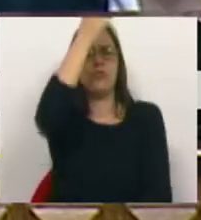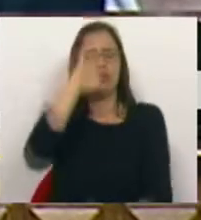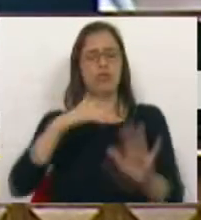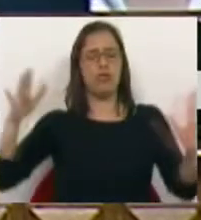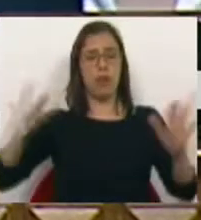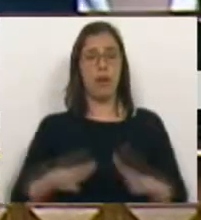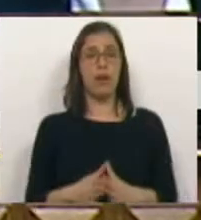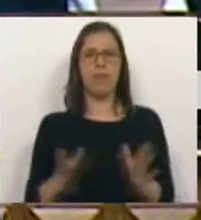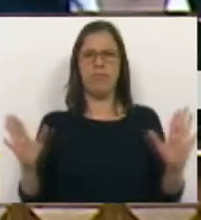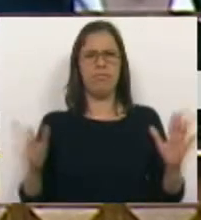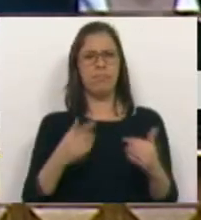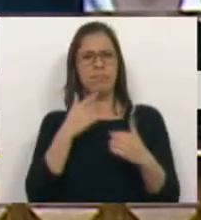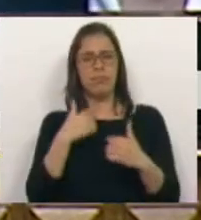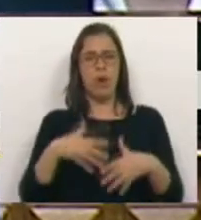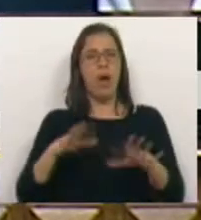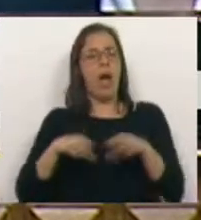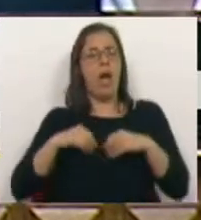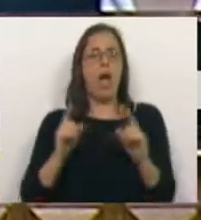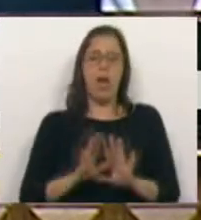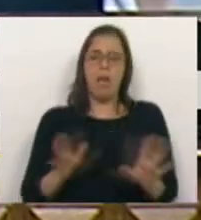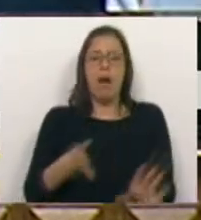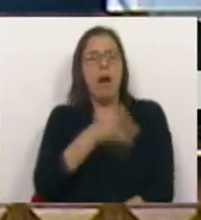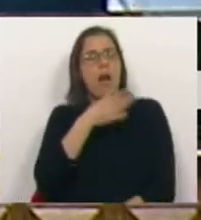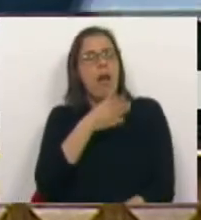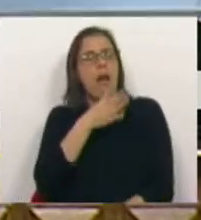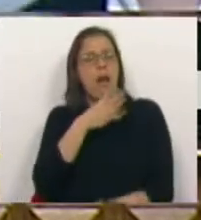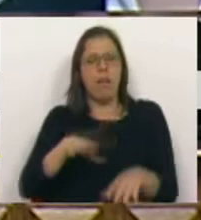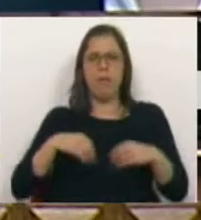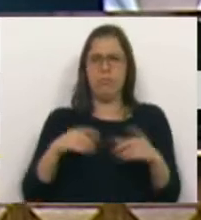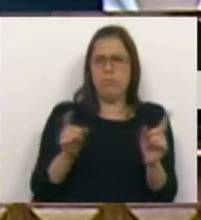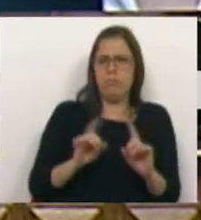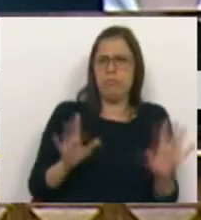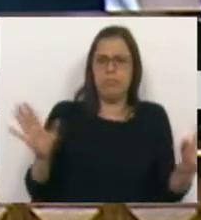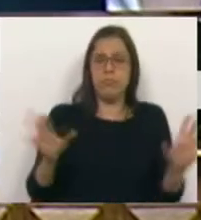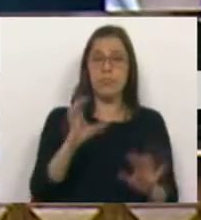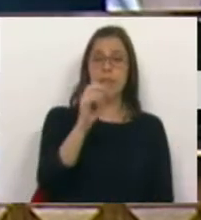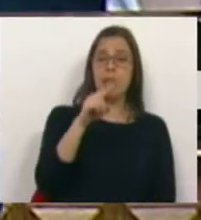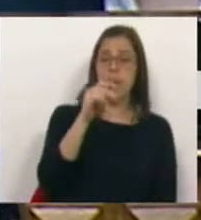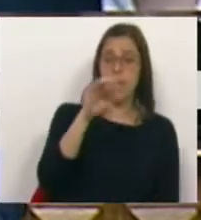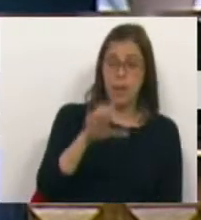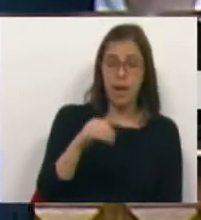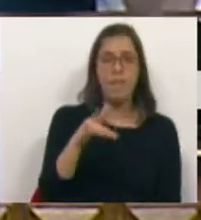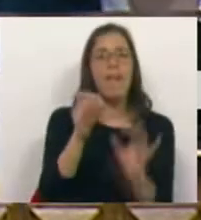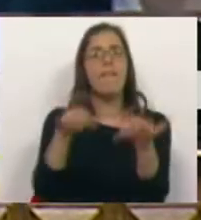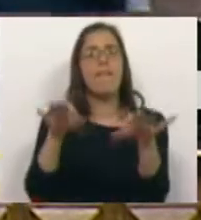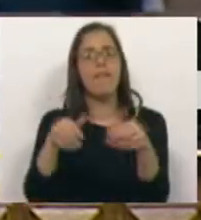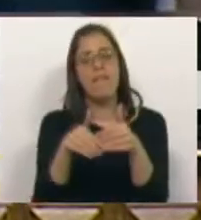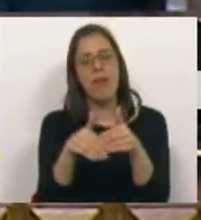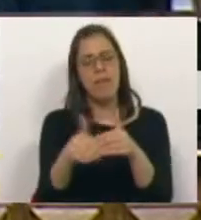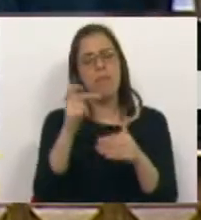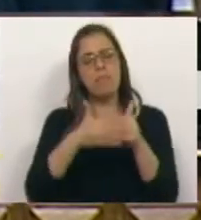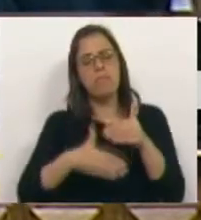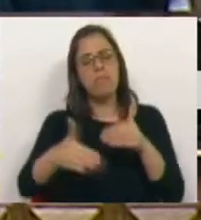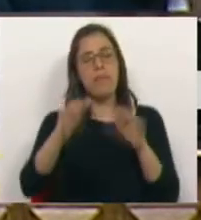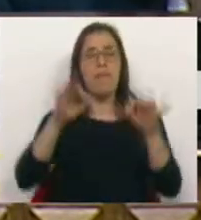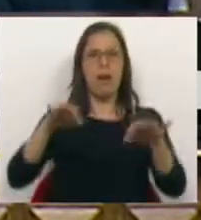E, portanto, não nos conformamos com o argumento de que os QMEC estão à beira do seu fim, aproxima-se daqui a uns